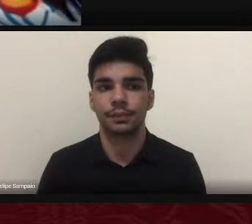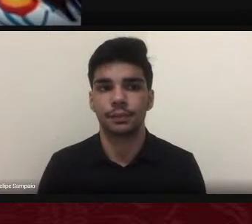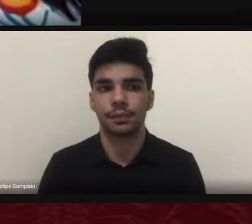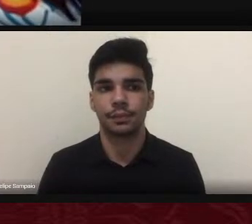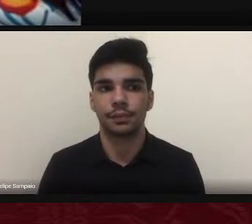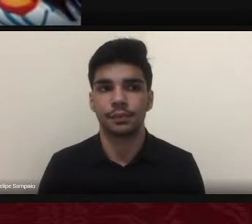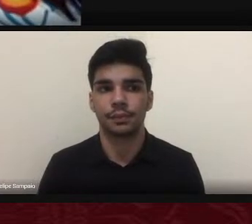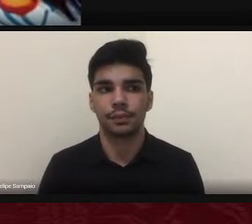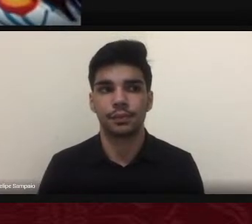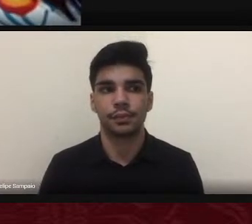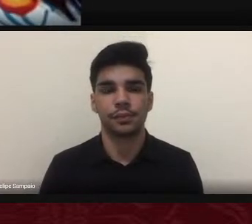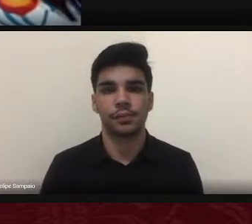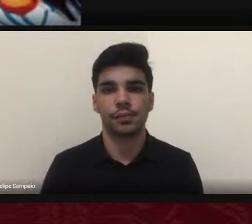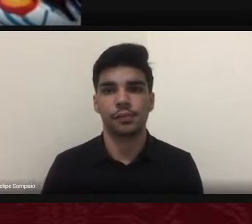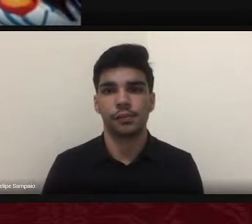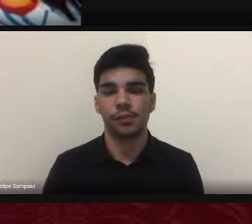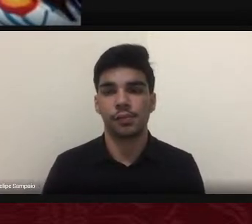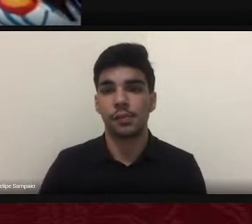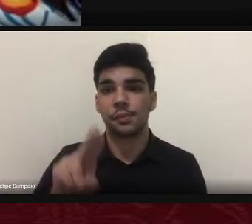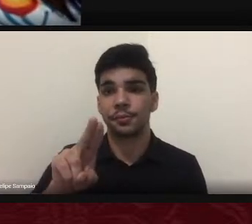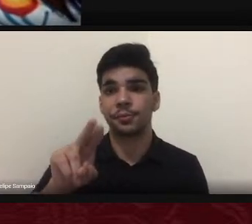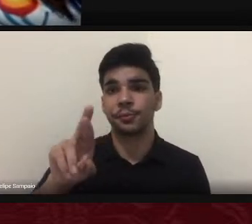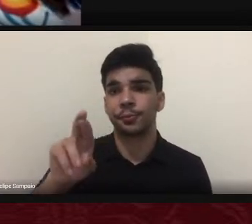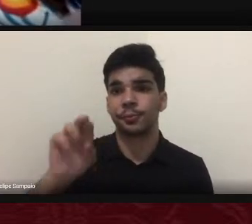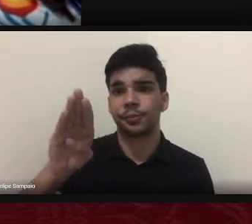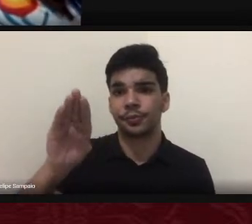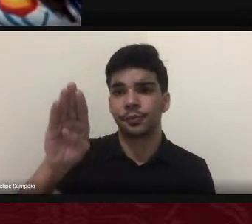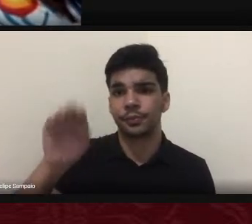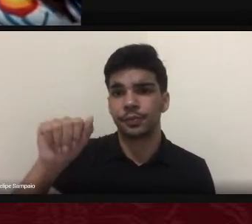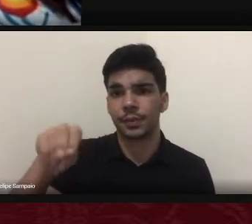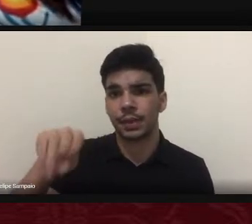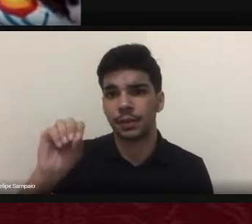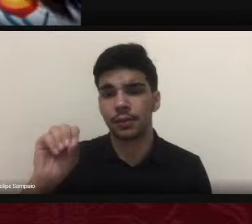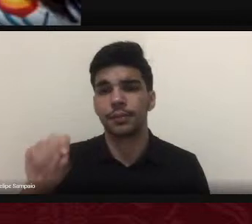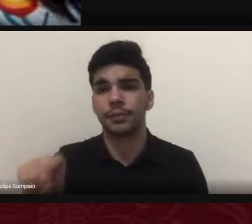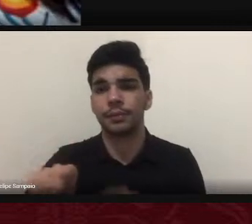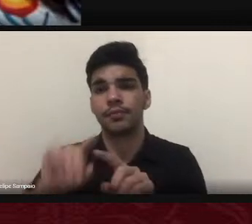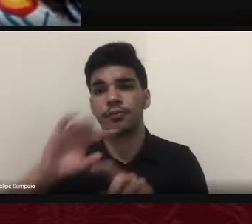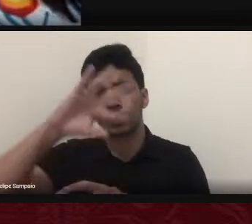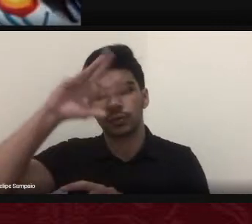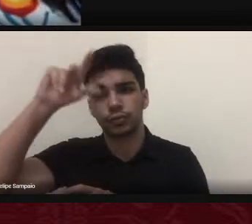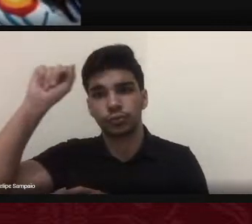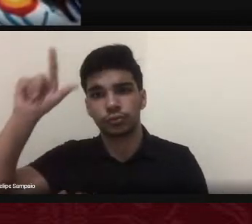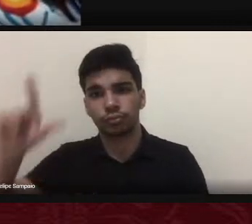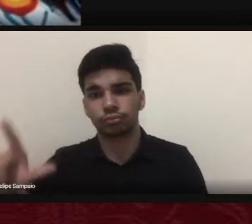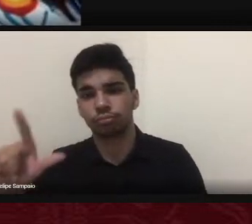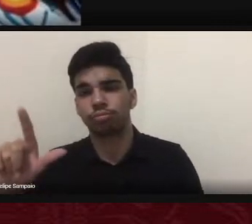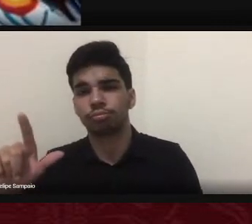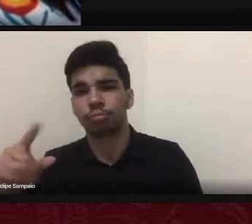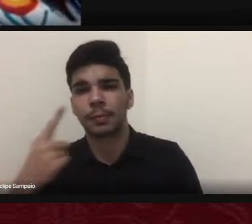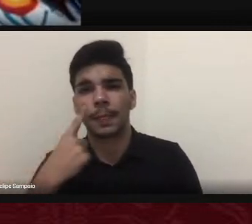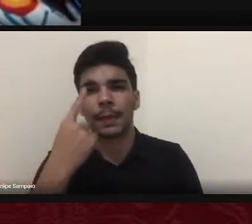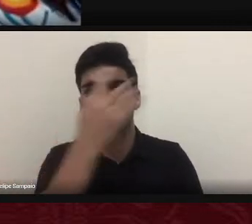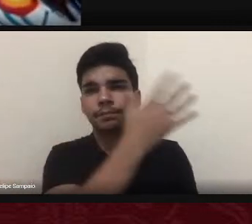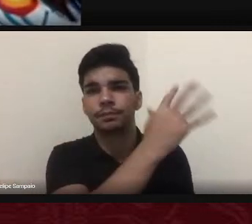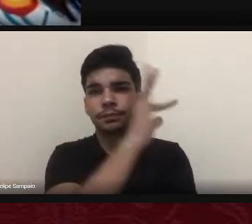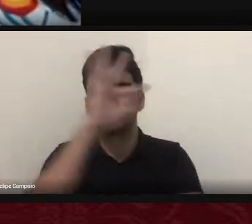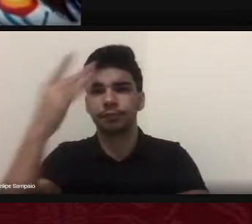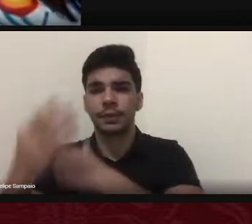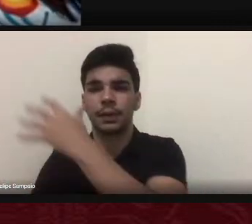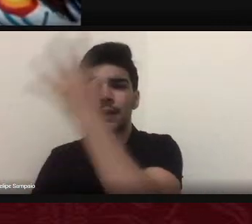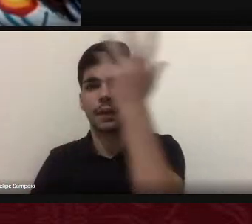Urbano em Mato Grosso do Sul abordagens e leituras diante da urbanização vivenciada na